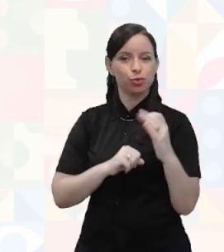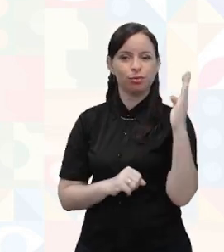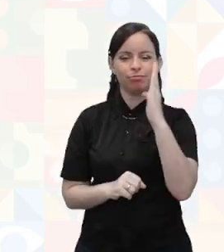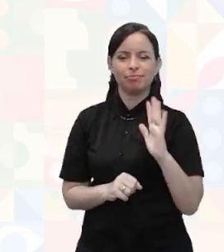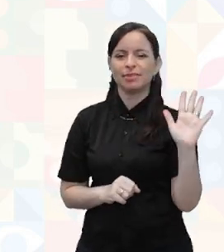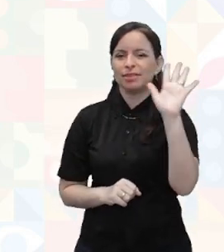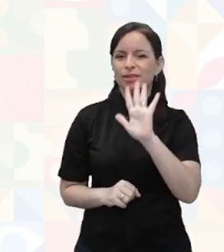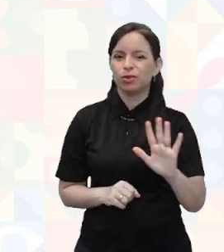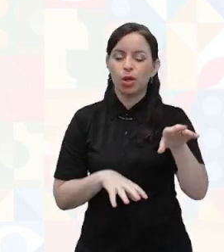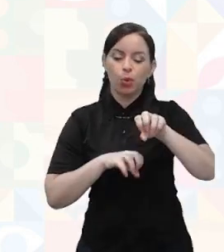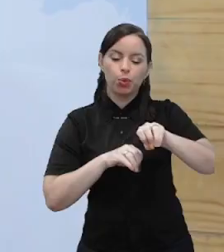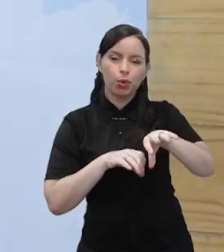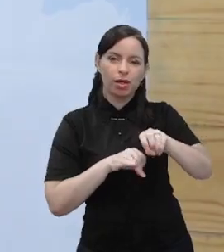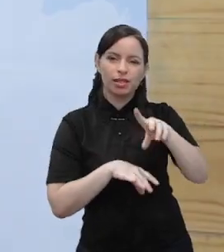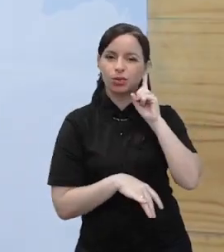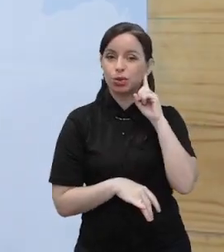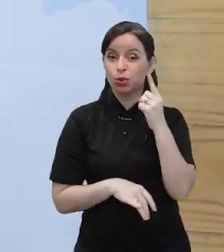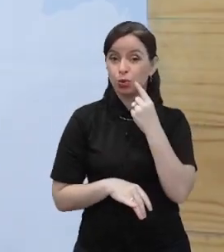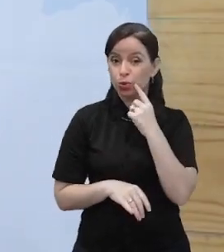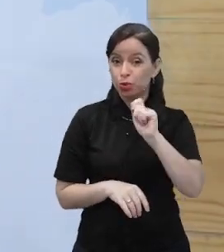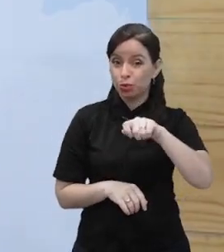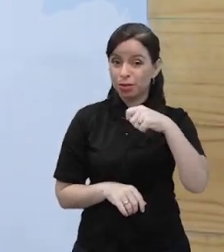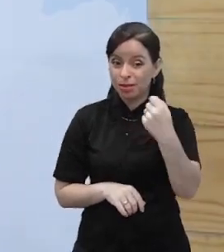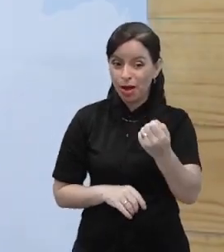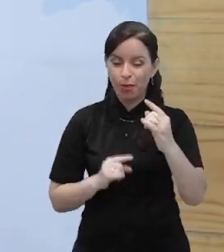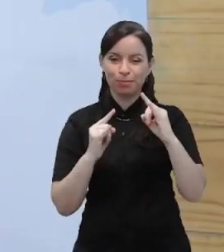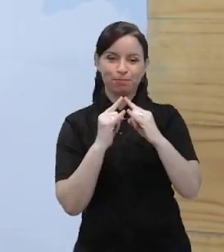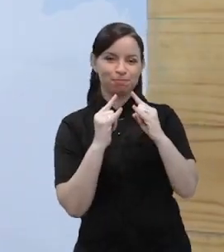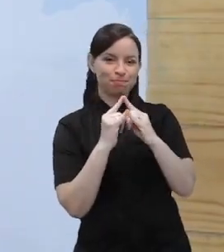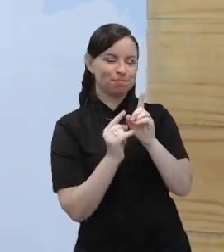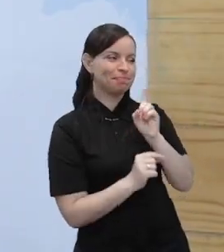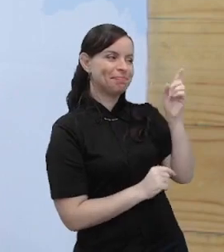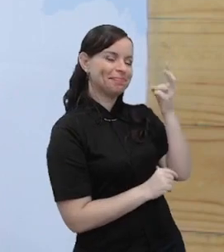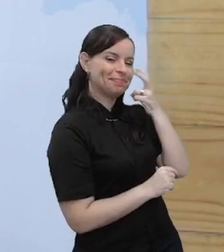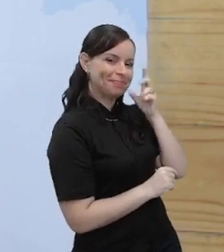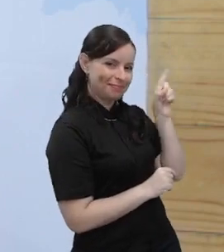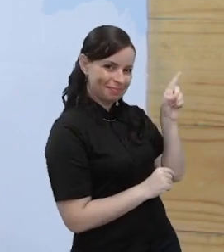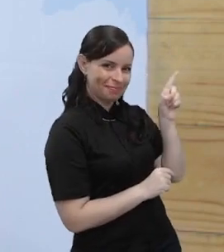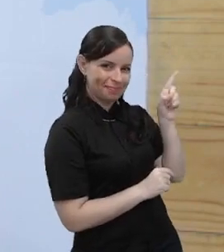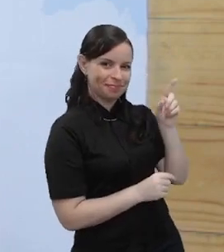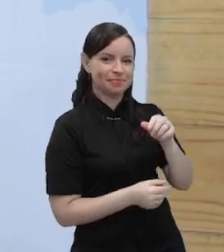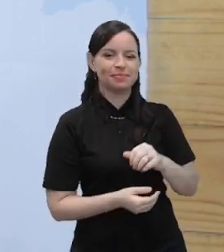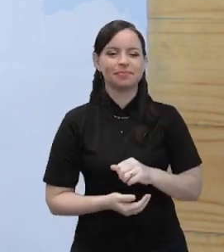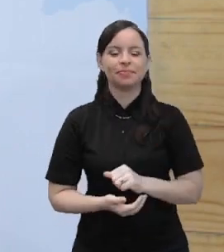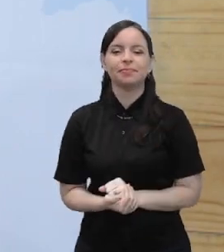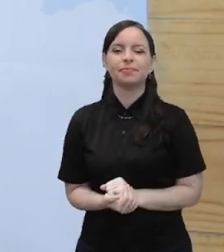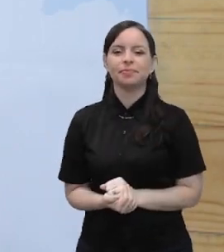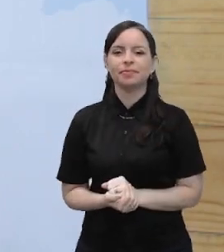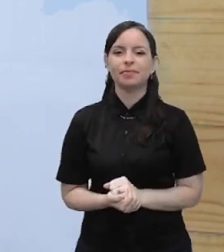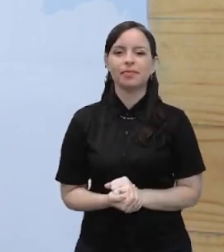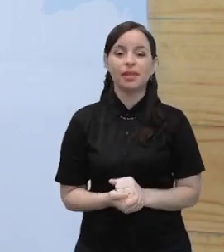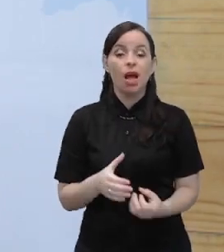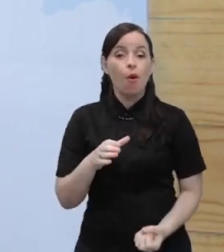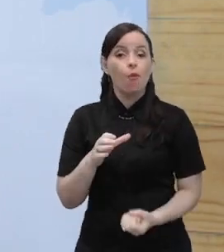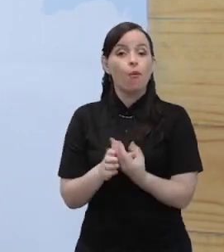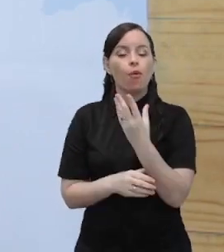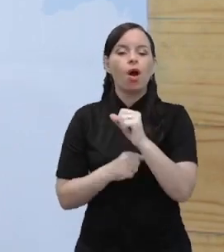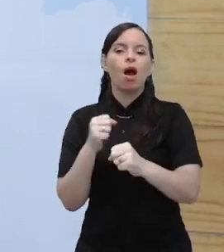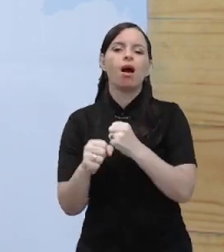Educação de Surdos, o sinal do INES, que é esse aqui, beleza? Que foi fundado em